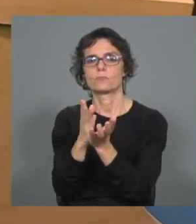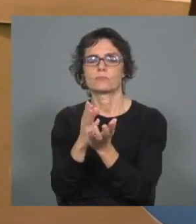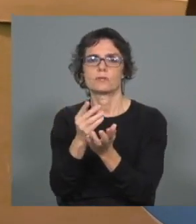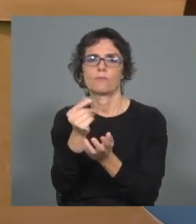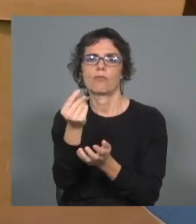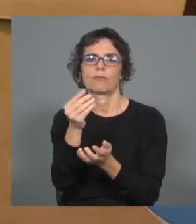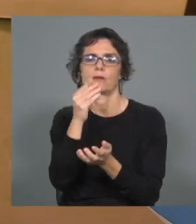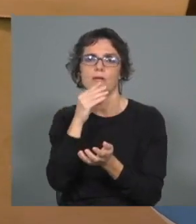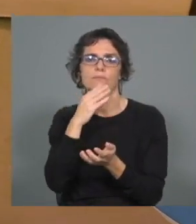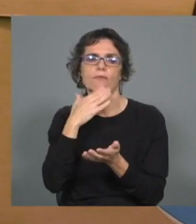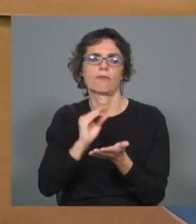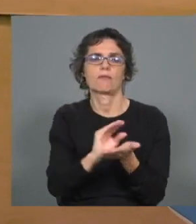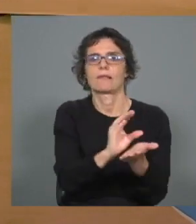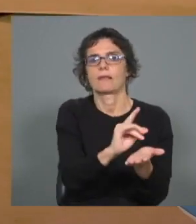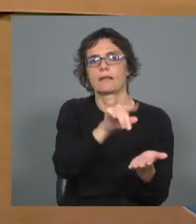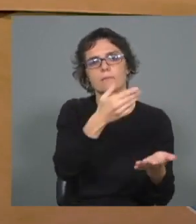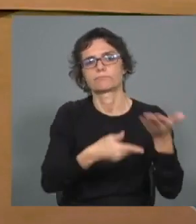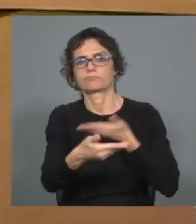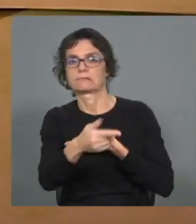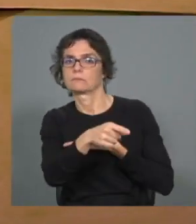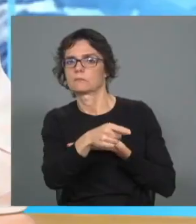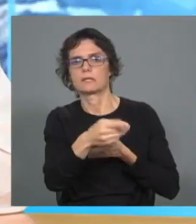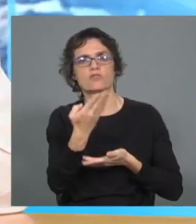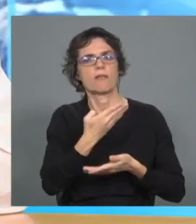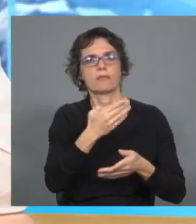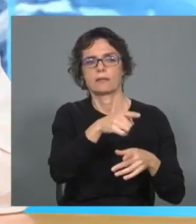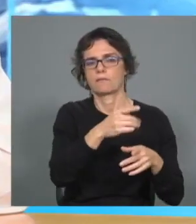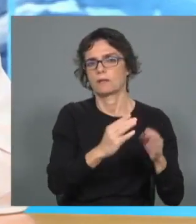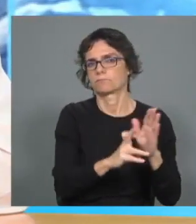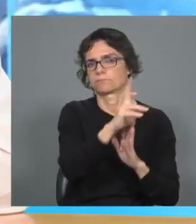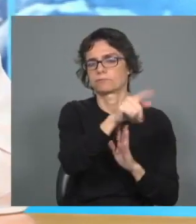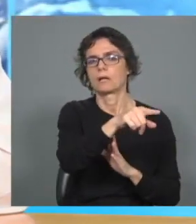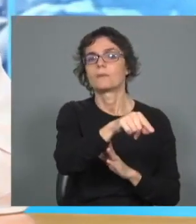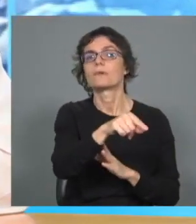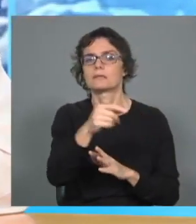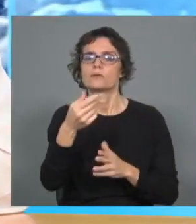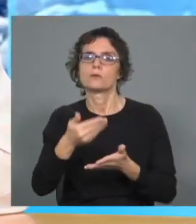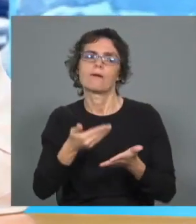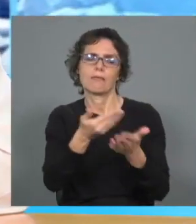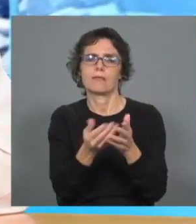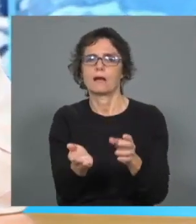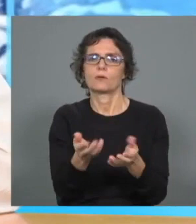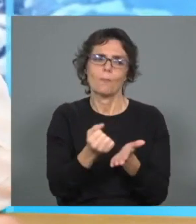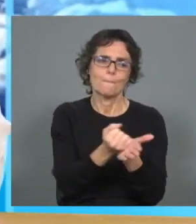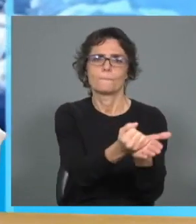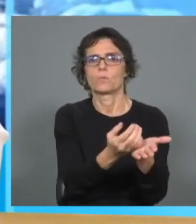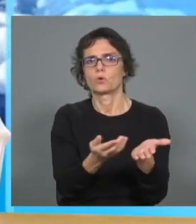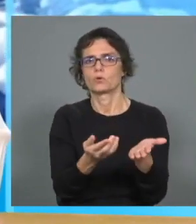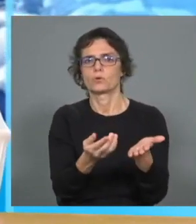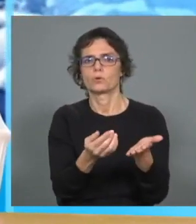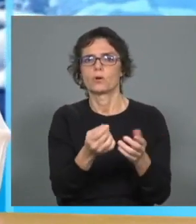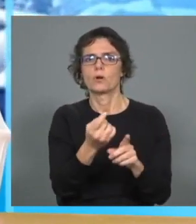isso aumenta a dívida externa dos países, mas sob a forma de subvenções, de apoios, justamente